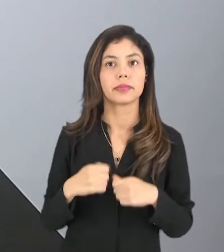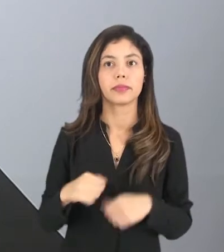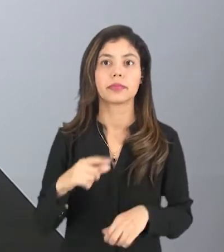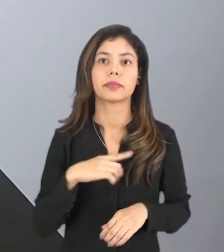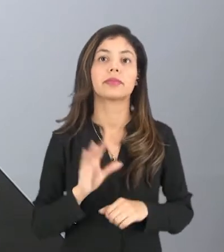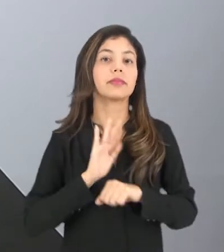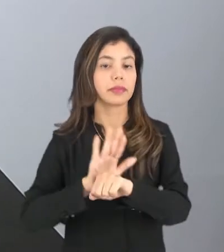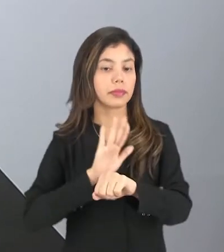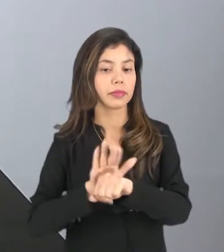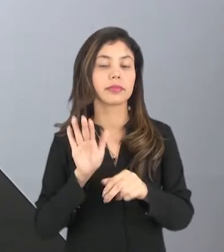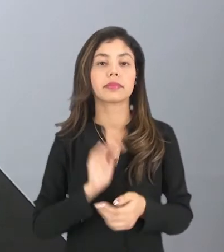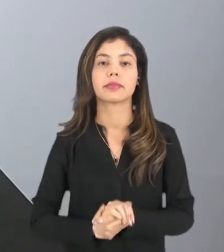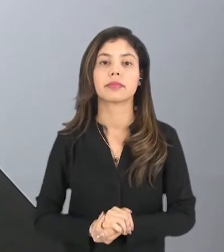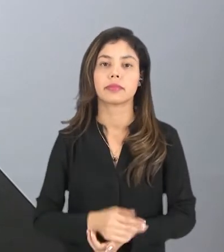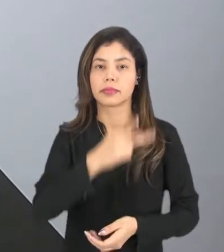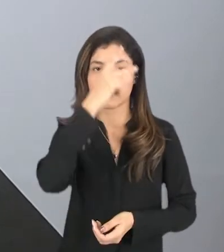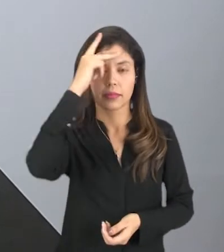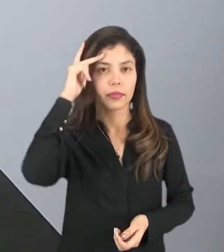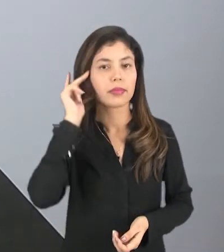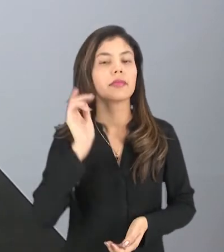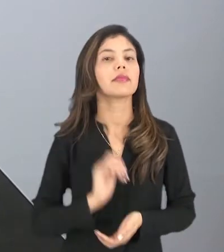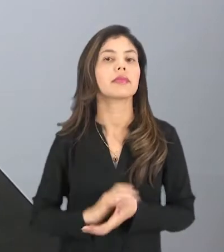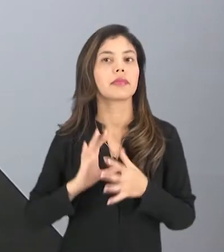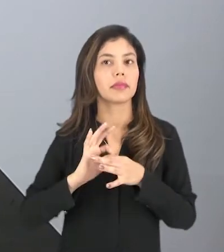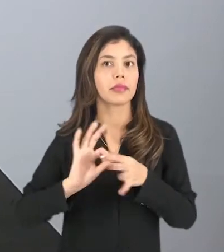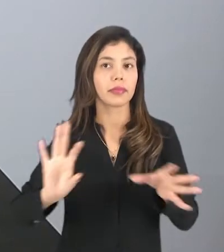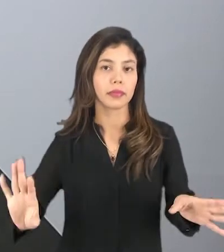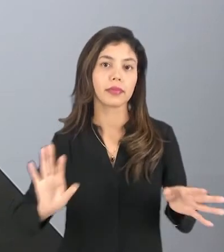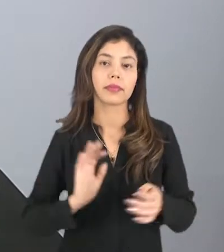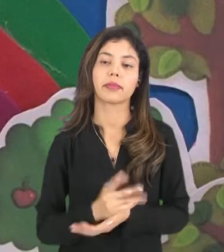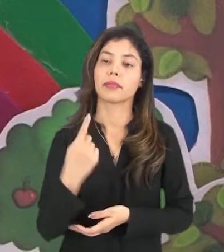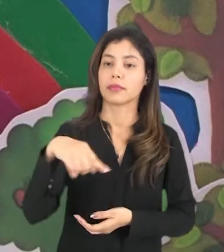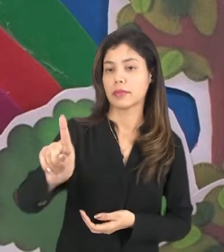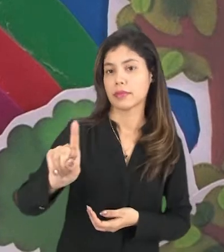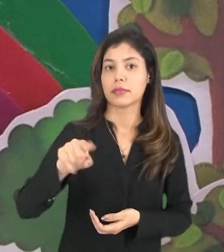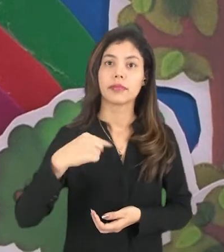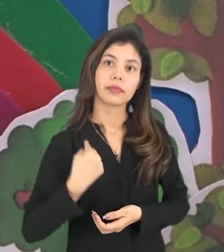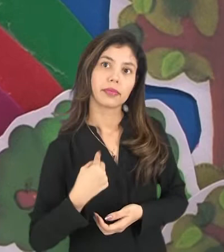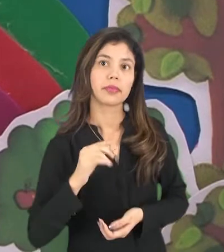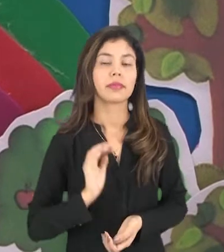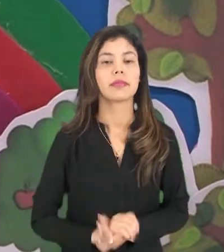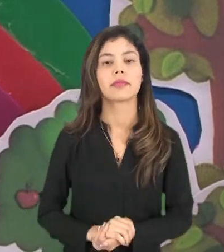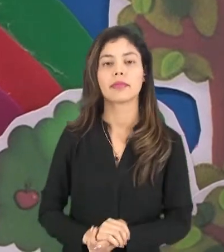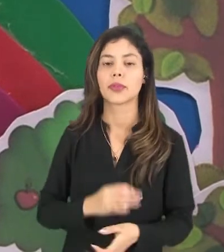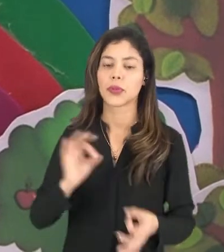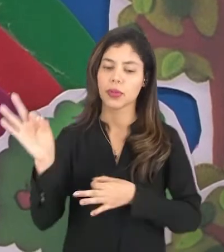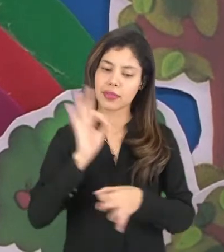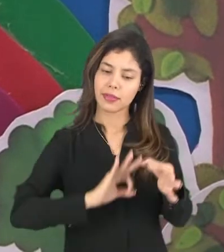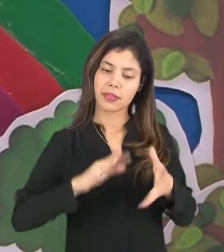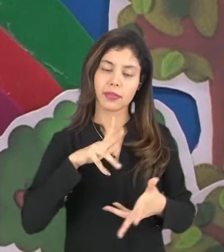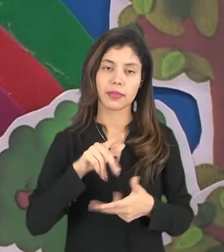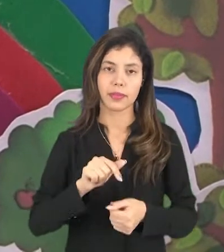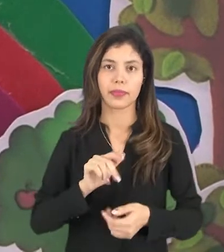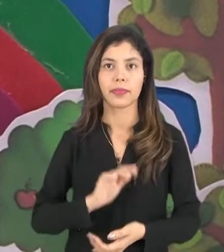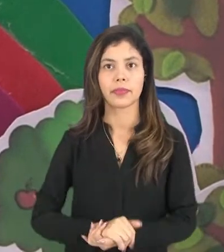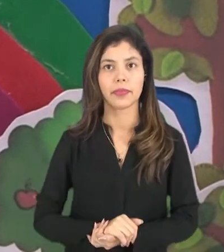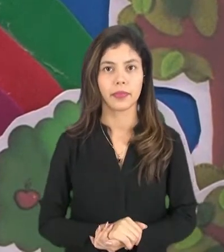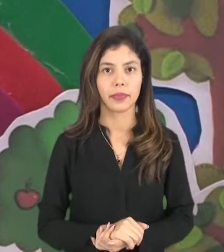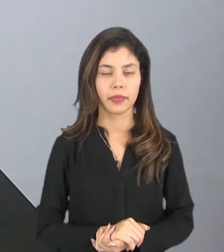um auxílio. Essa pessoa, ela é livre para ir e vir porque o mundinho é preparado para isso.